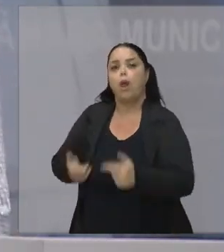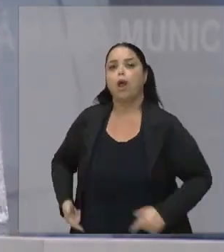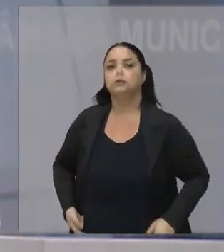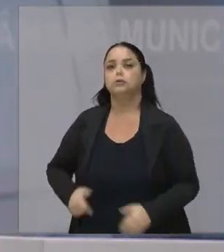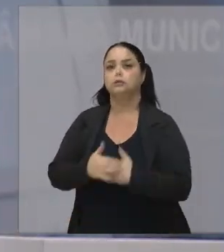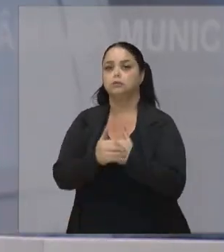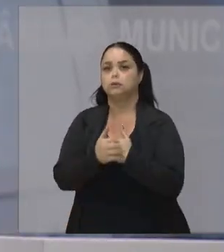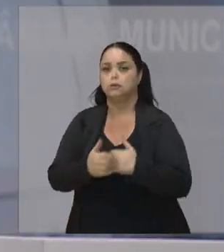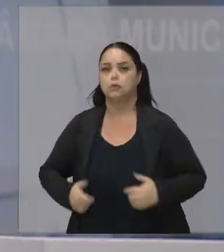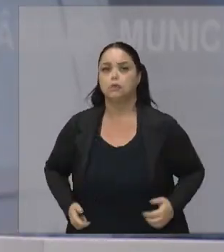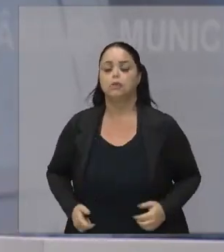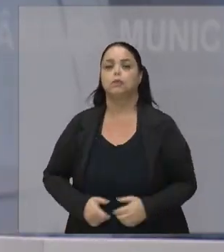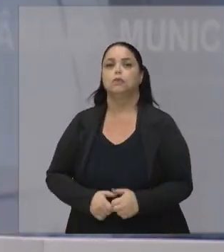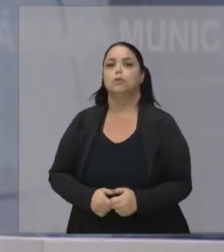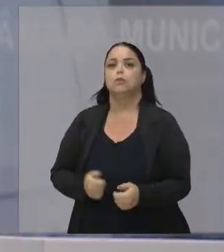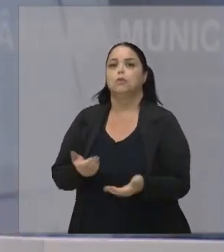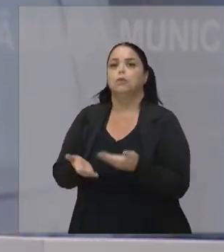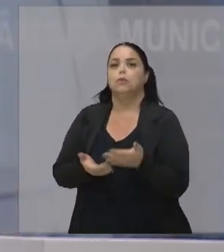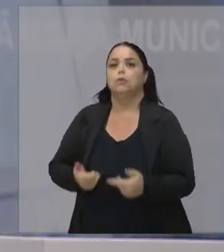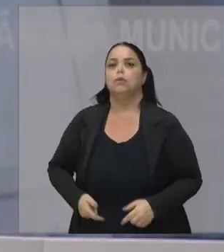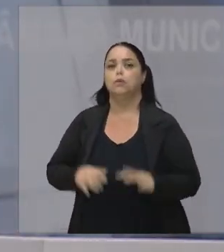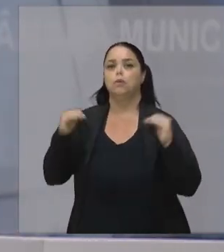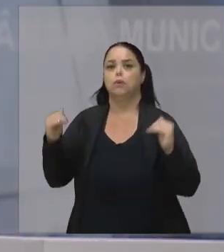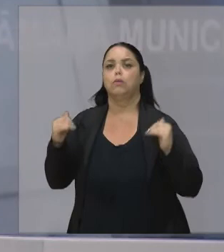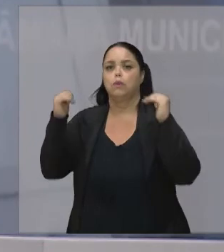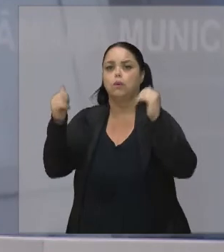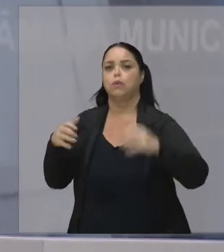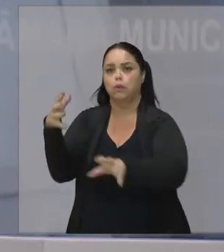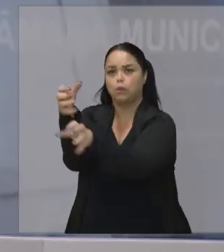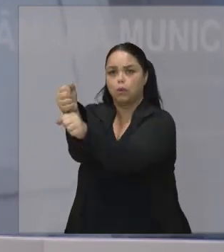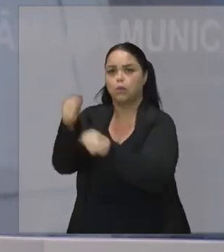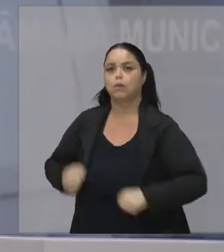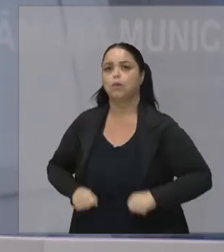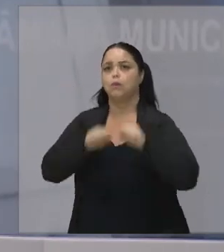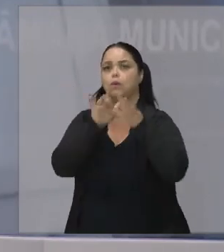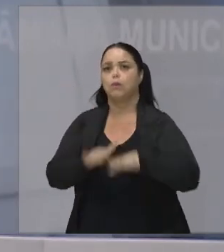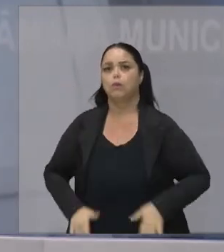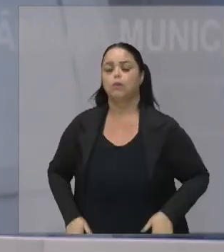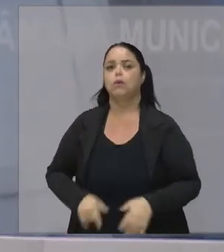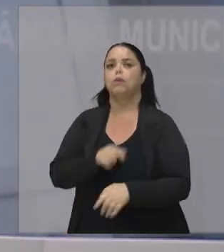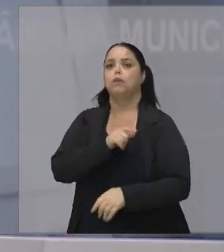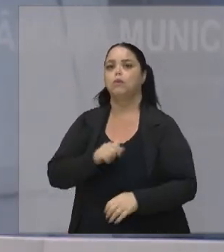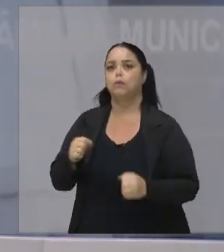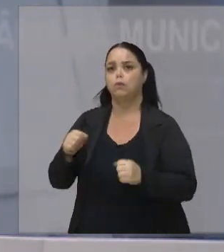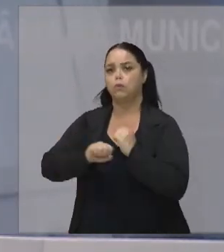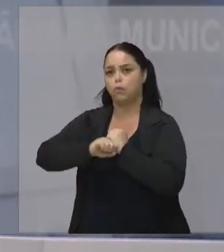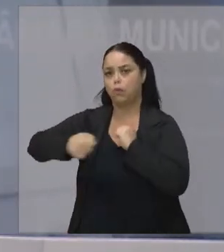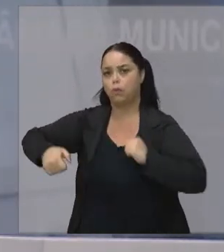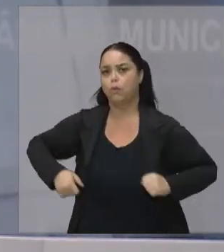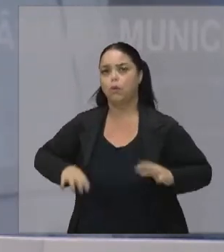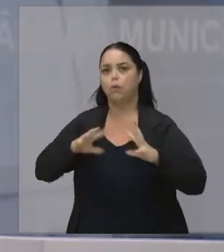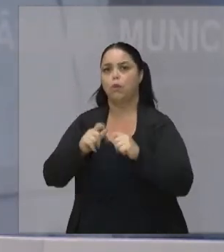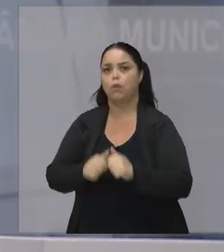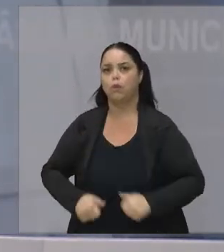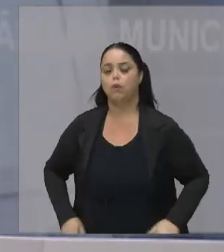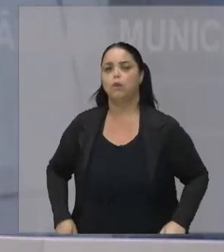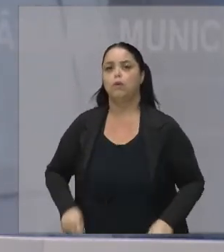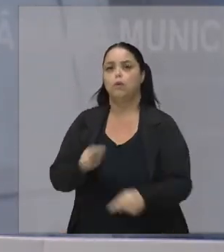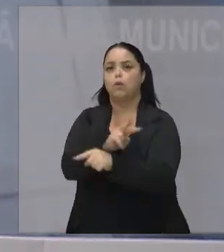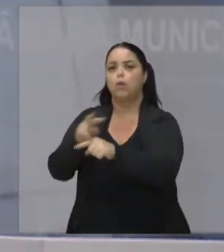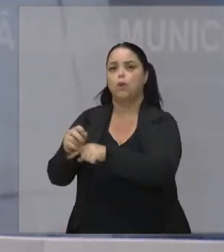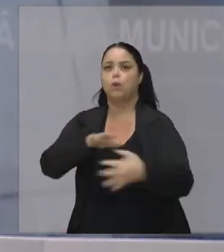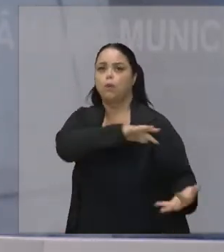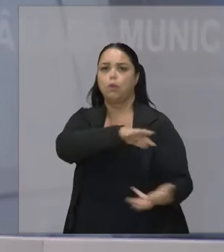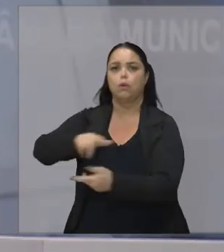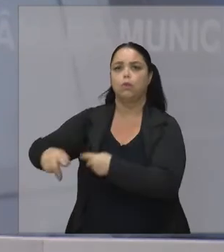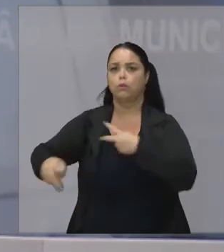com carinho, com zelo, mas sobretudo com a confiança do abençoar grandioso da Tua mão sobre nós. Guarda a nossa terra